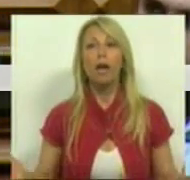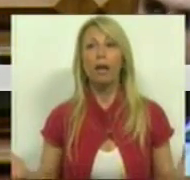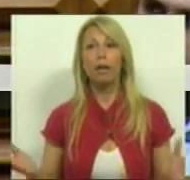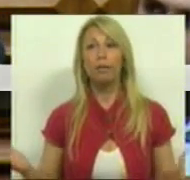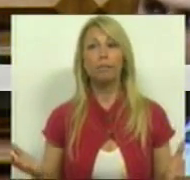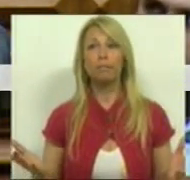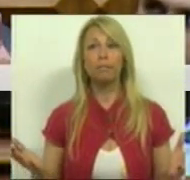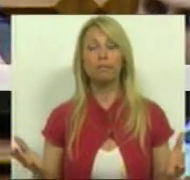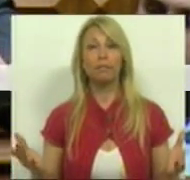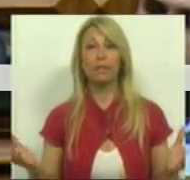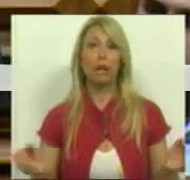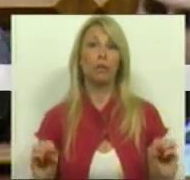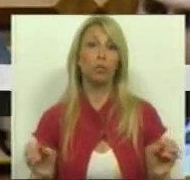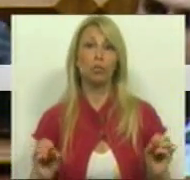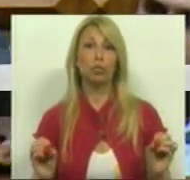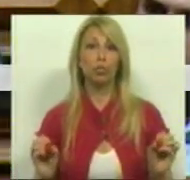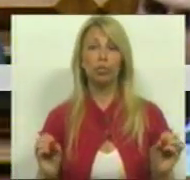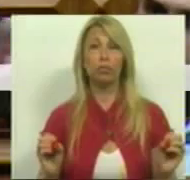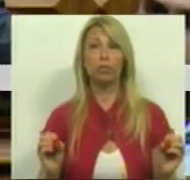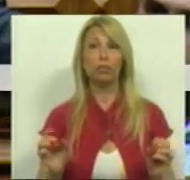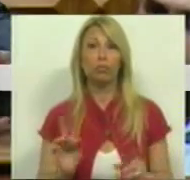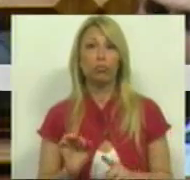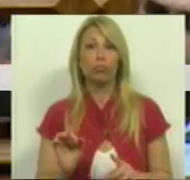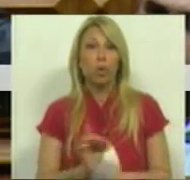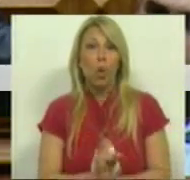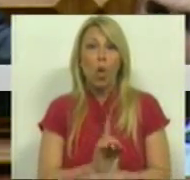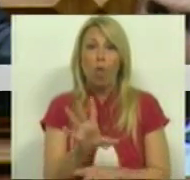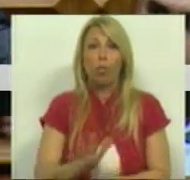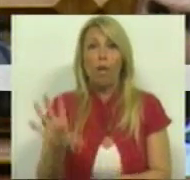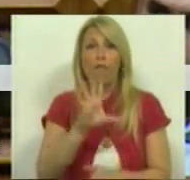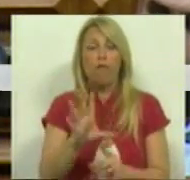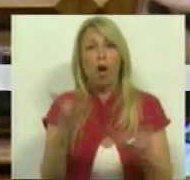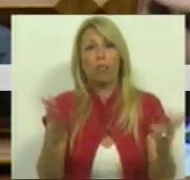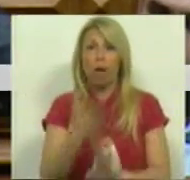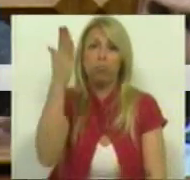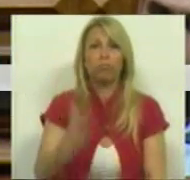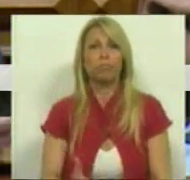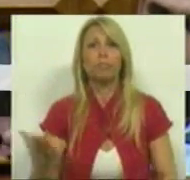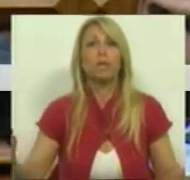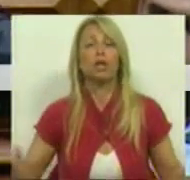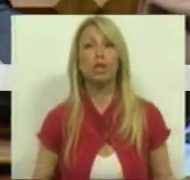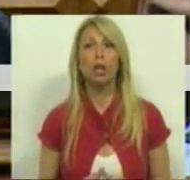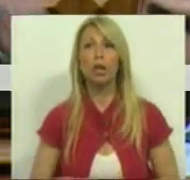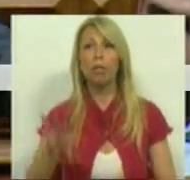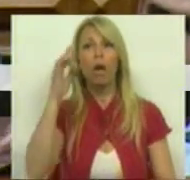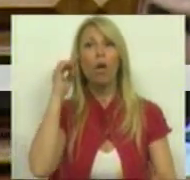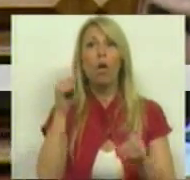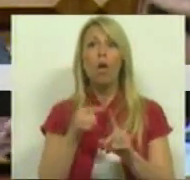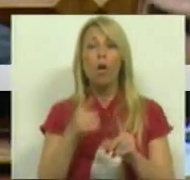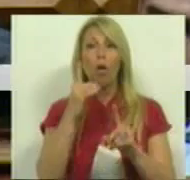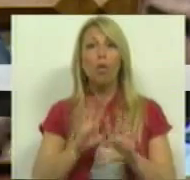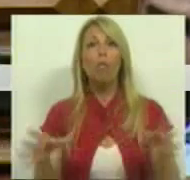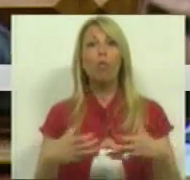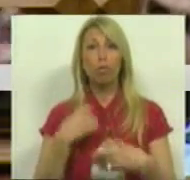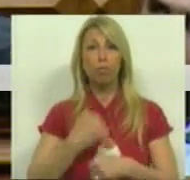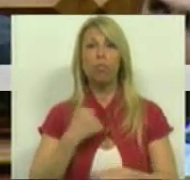tenha à partida uma natureza absolutamente legítima e a pretensão de um determinado grupo